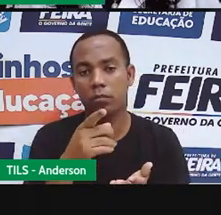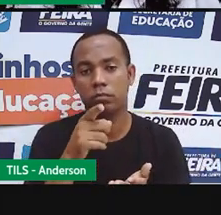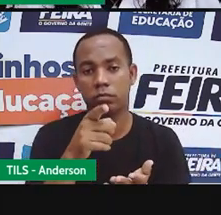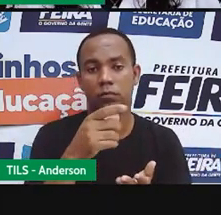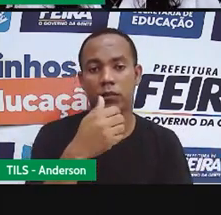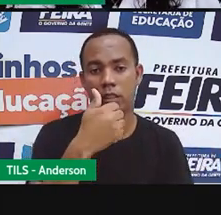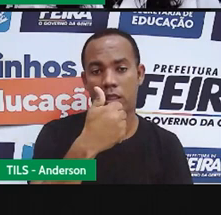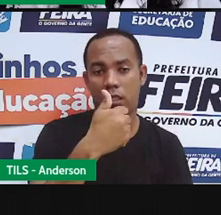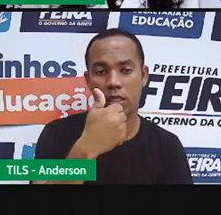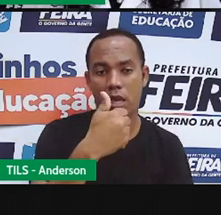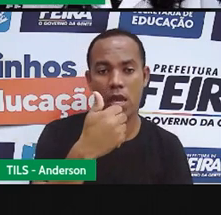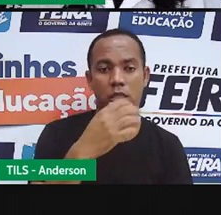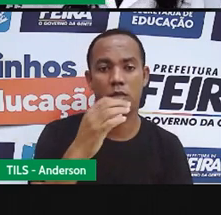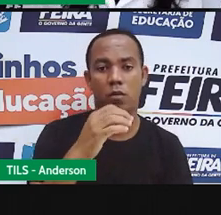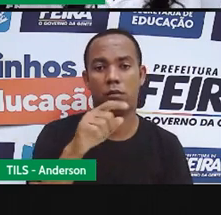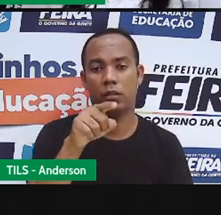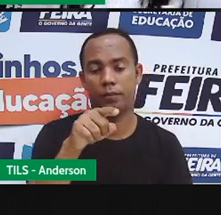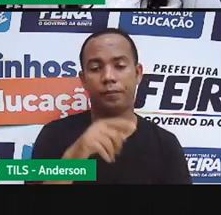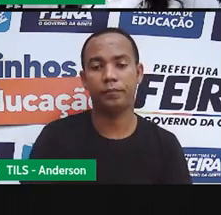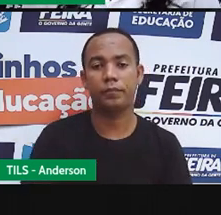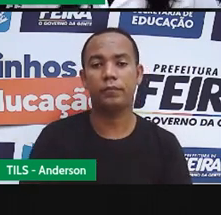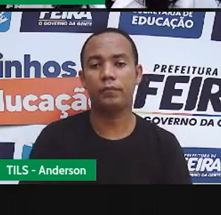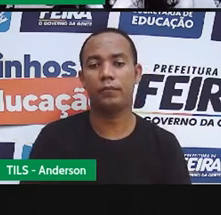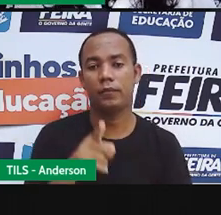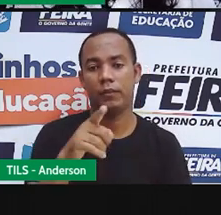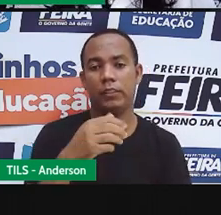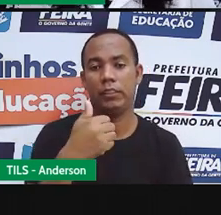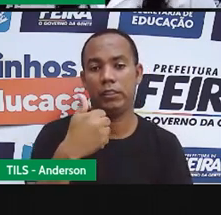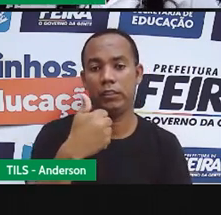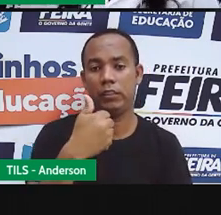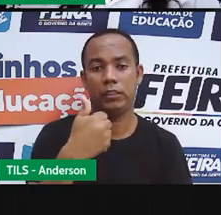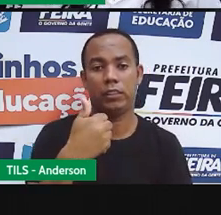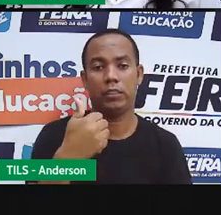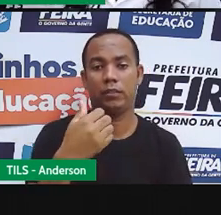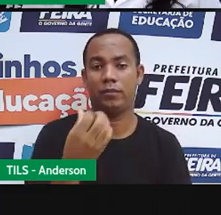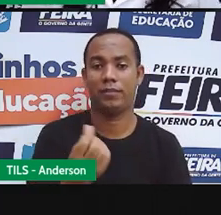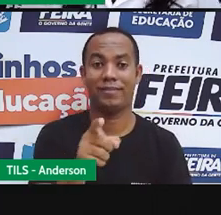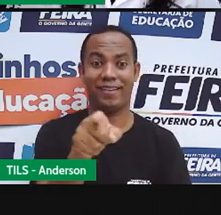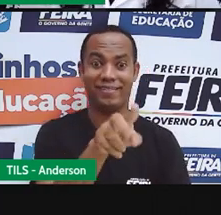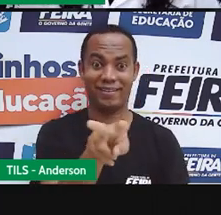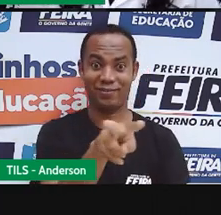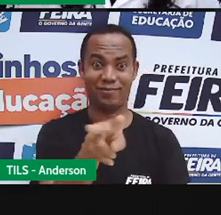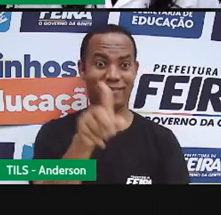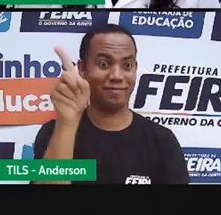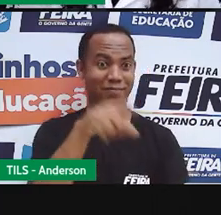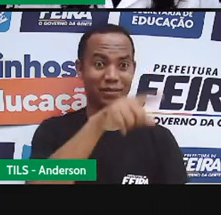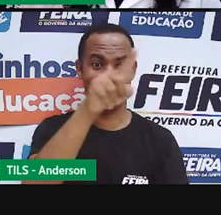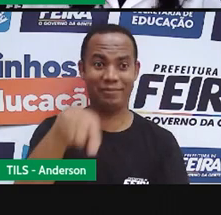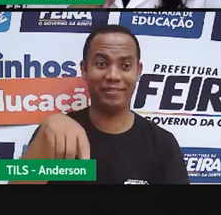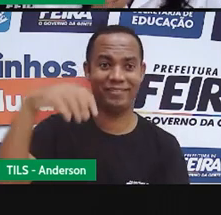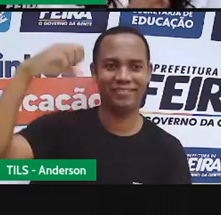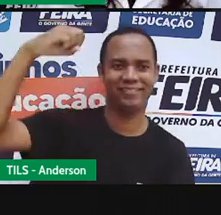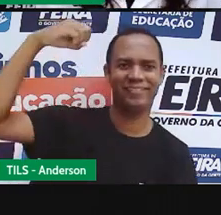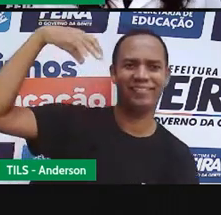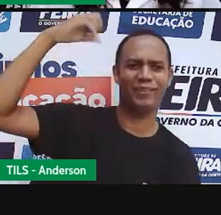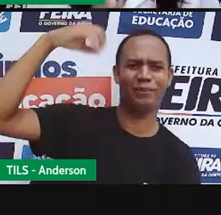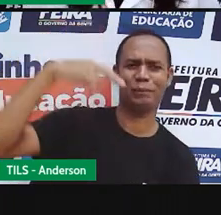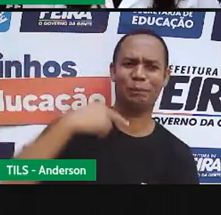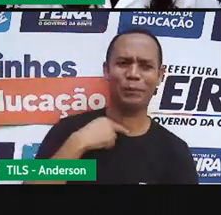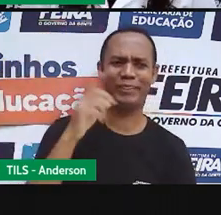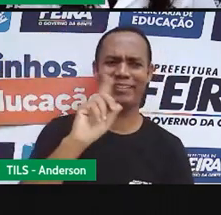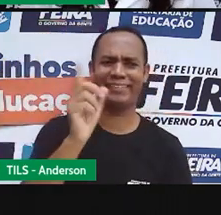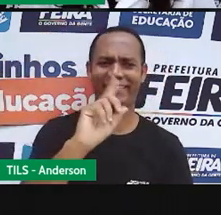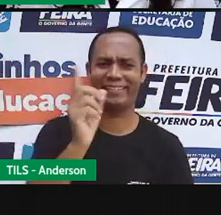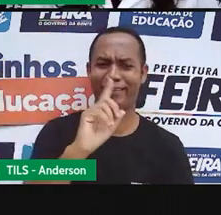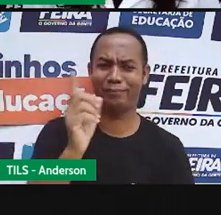Dez horas e dezesseis horas. Nós não podemos se expor ao sol entre as dez